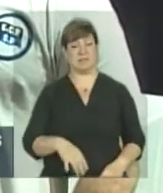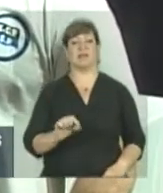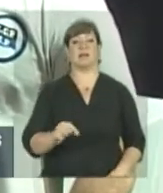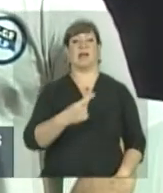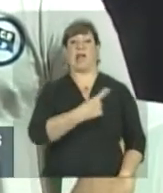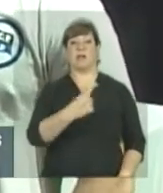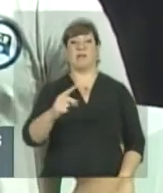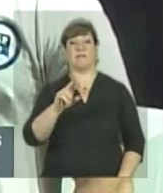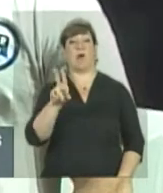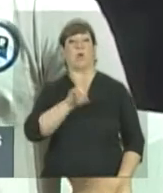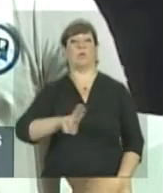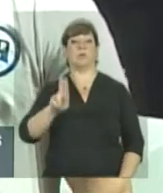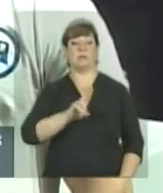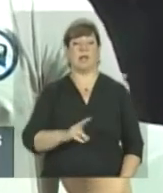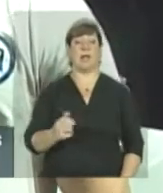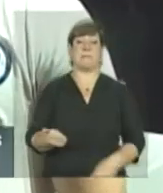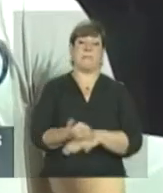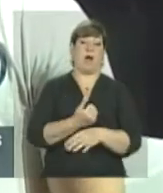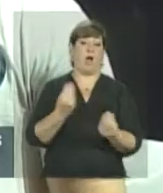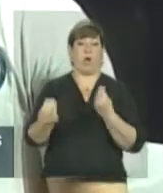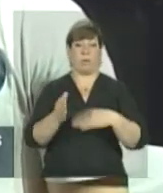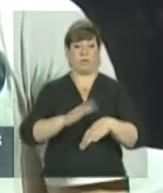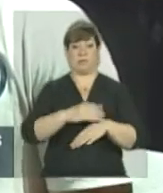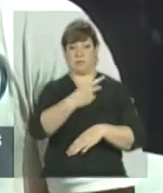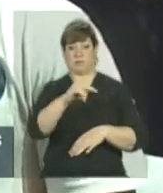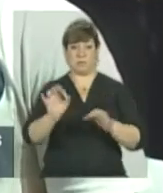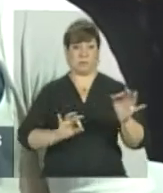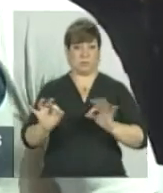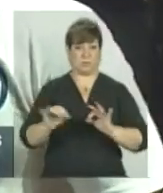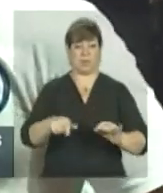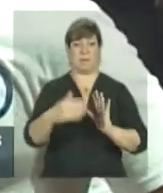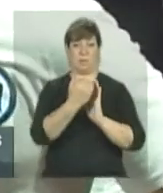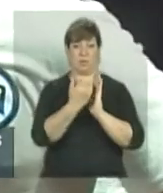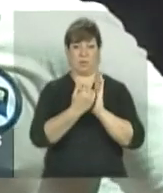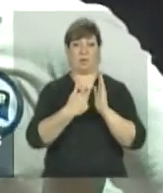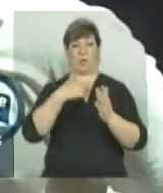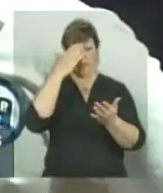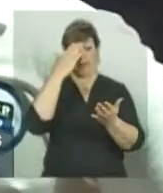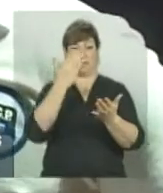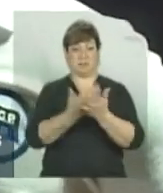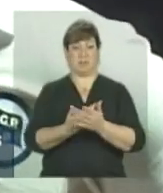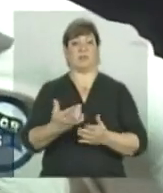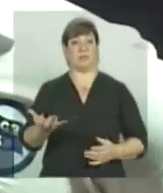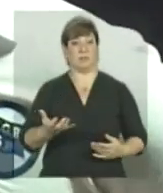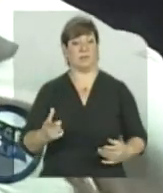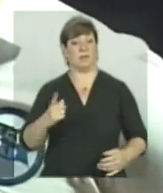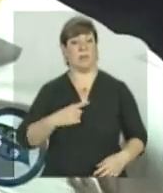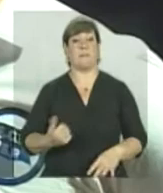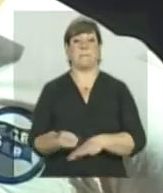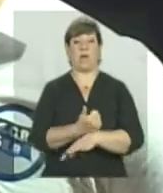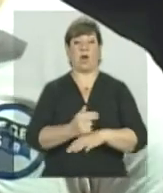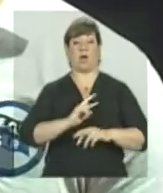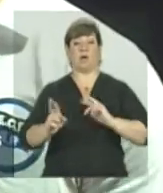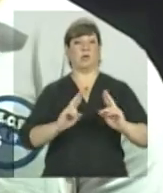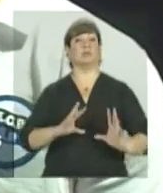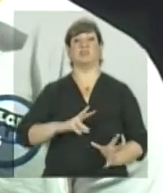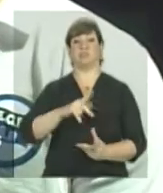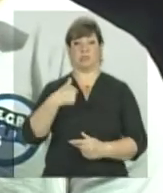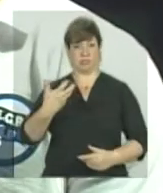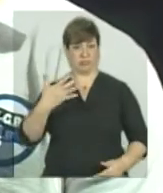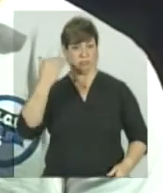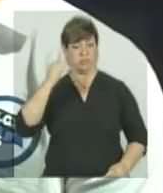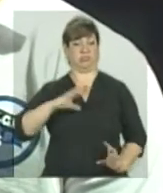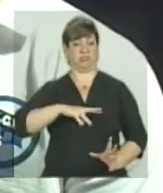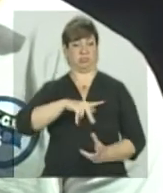melhor forma o programa, né? Então, eu acredito que eu quero ter o melhor resultado no mundo. E se eu quero ter o melhor